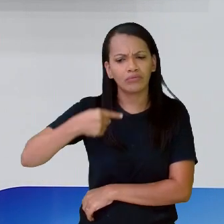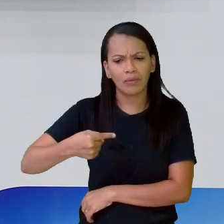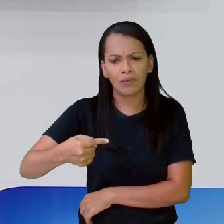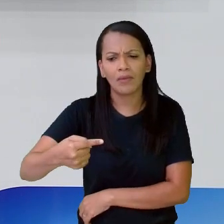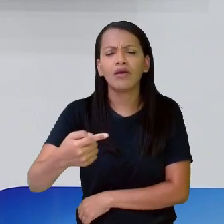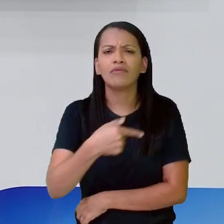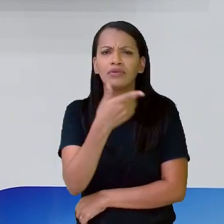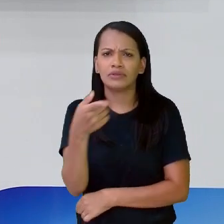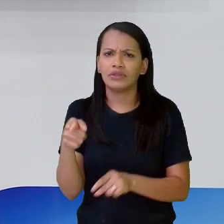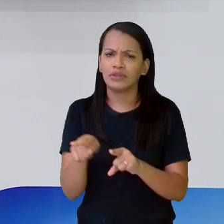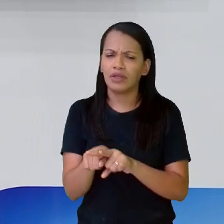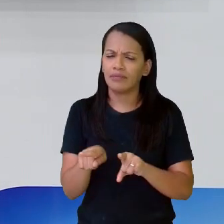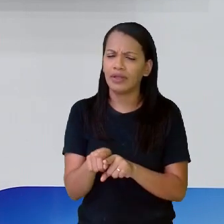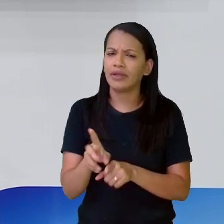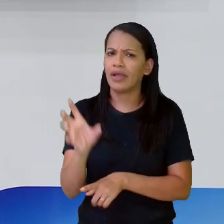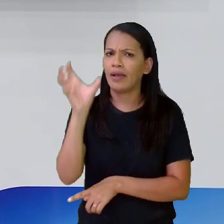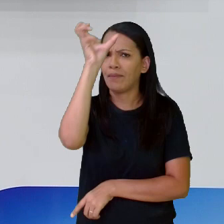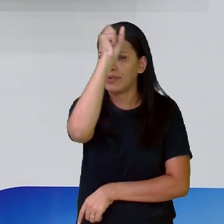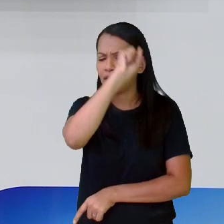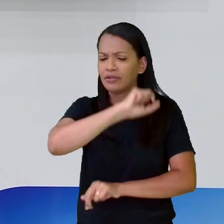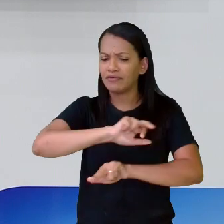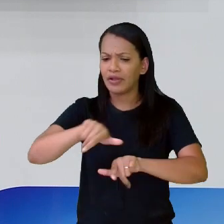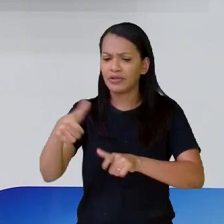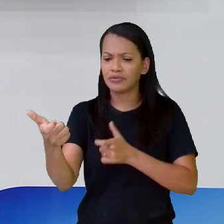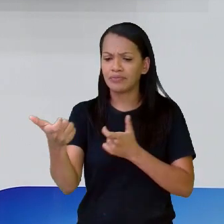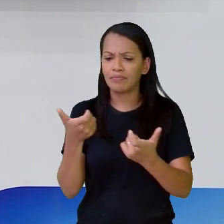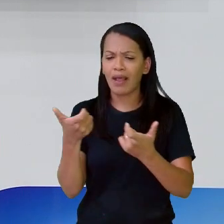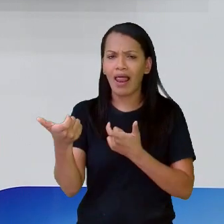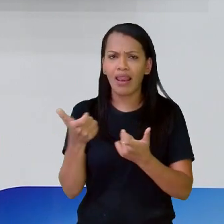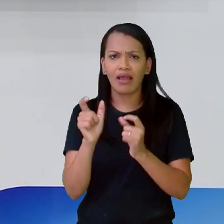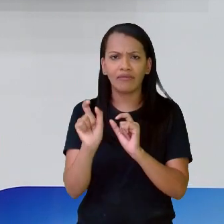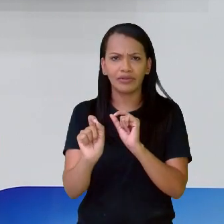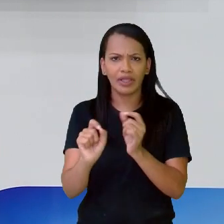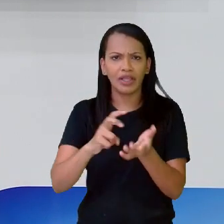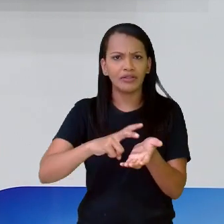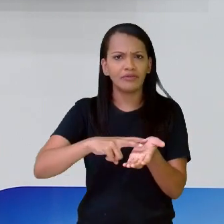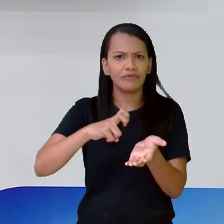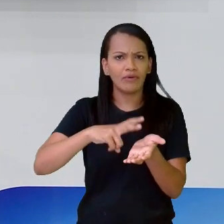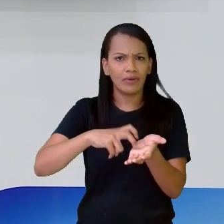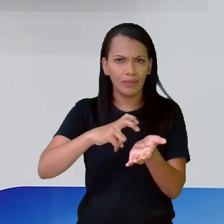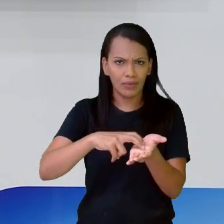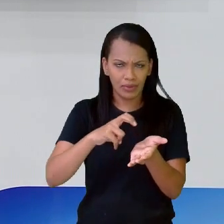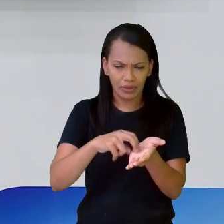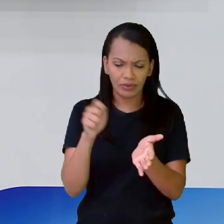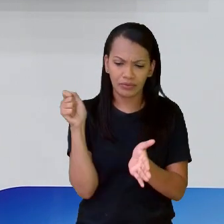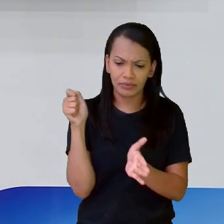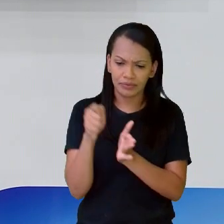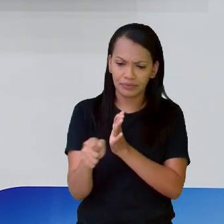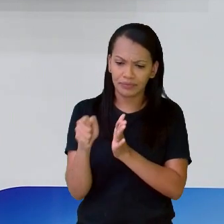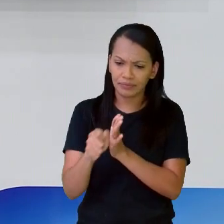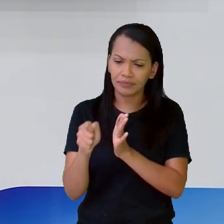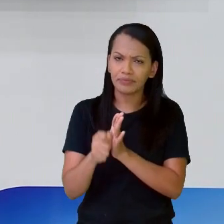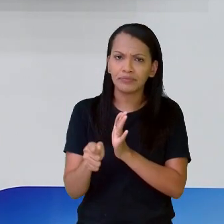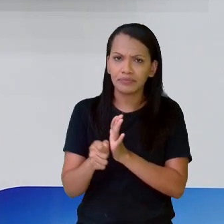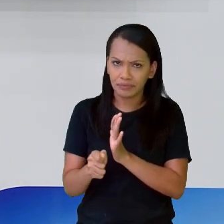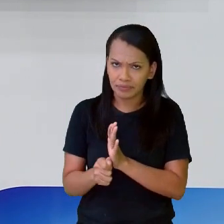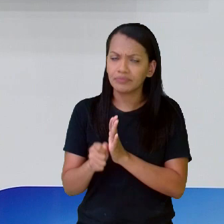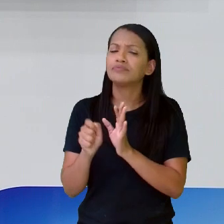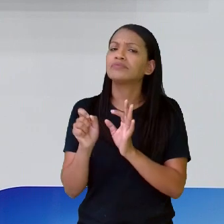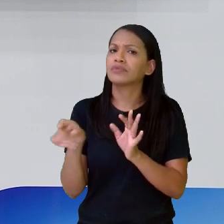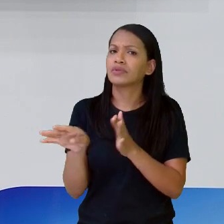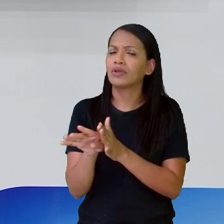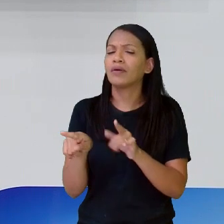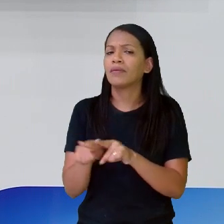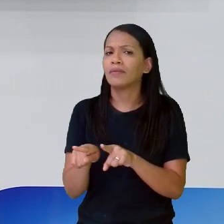vai ampliar seu vocabulário, para aquele momento da escrita, da criação de